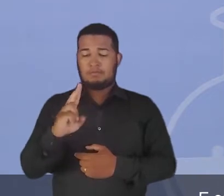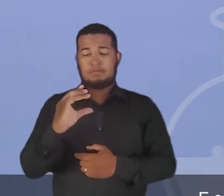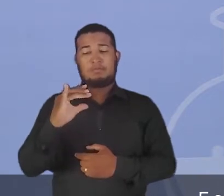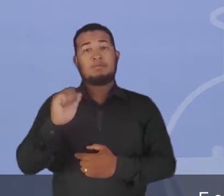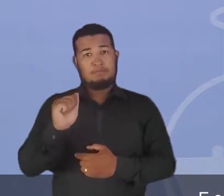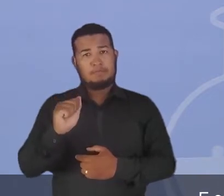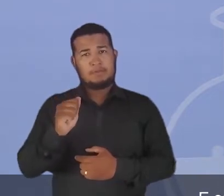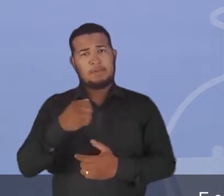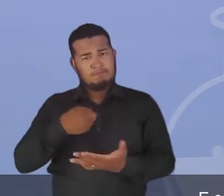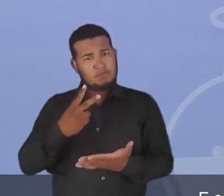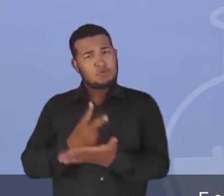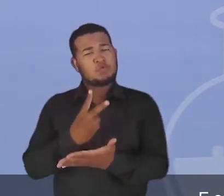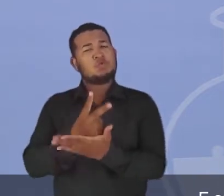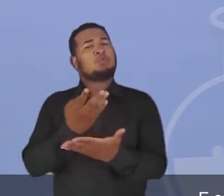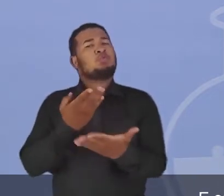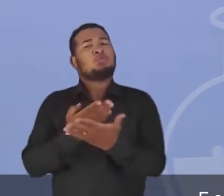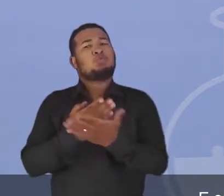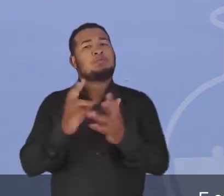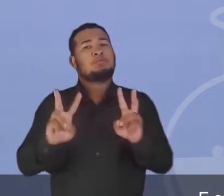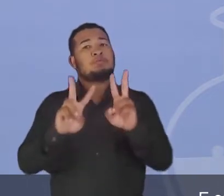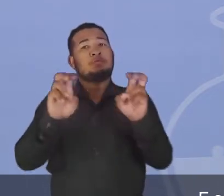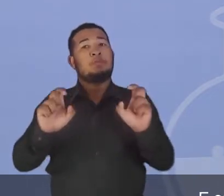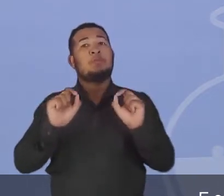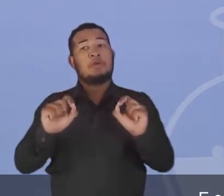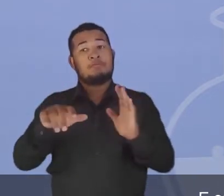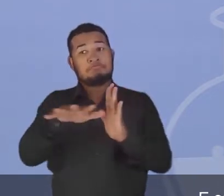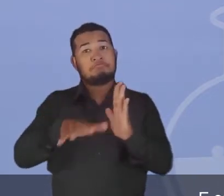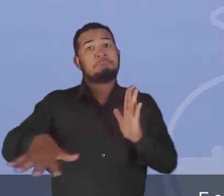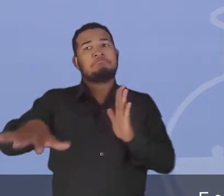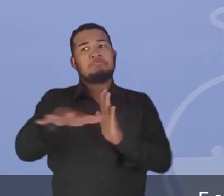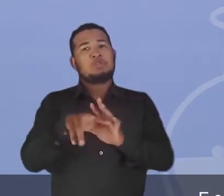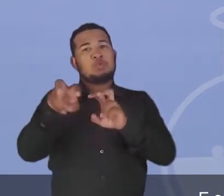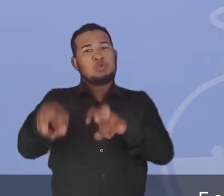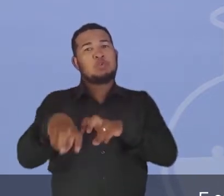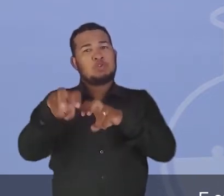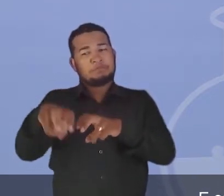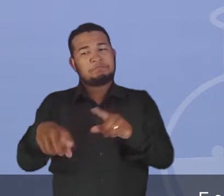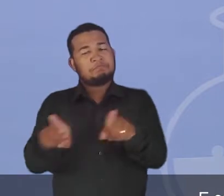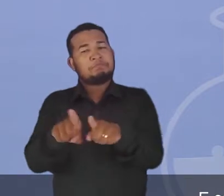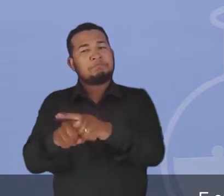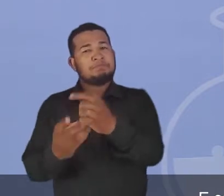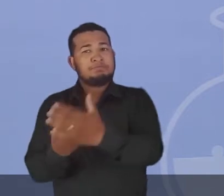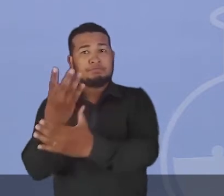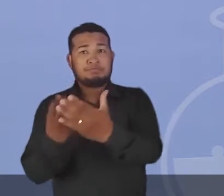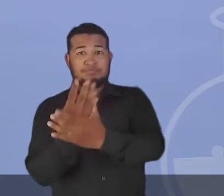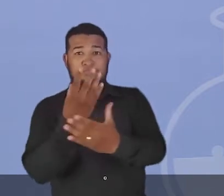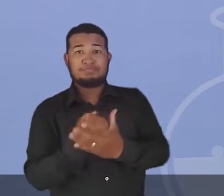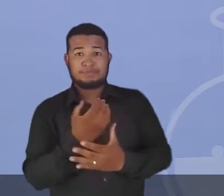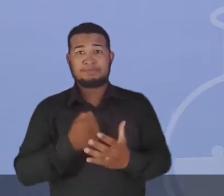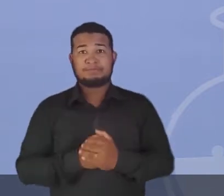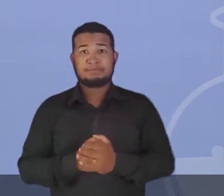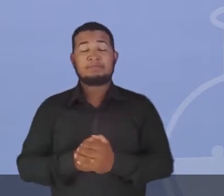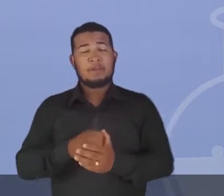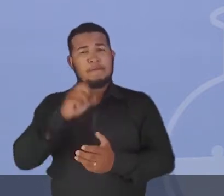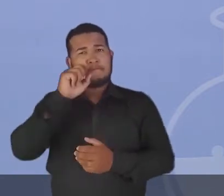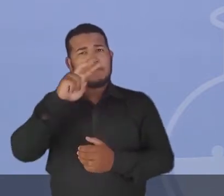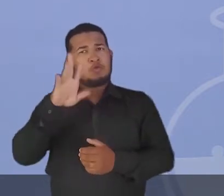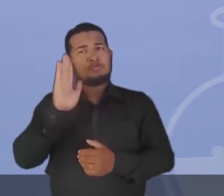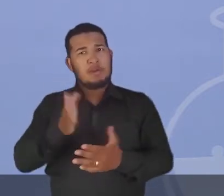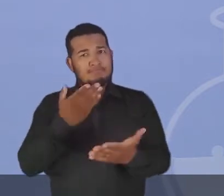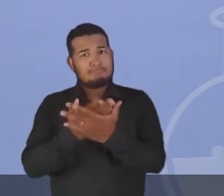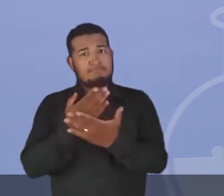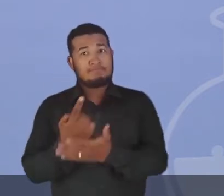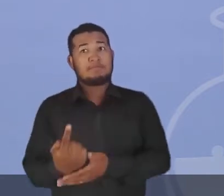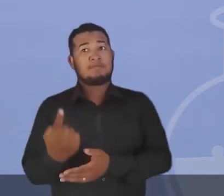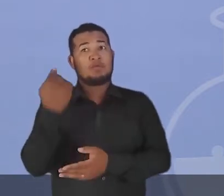a continuar o nosso estudo sobre o espaço rural e a produção do campo. Então, vimos na última aula